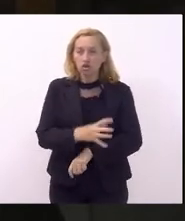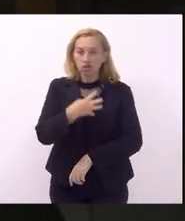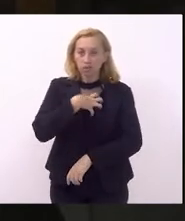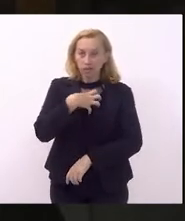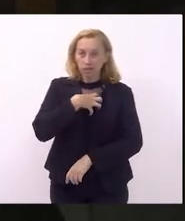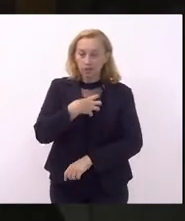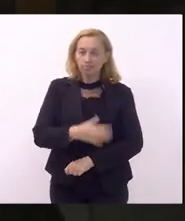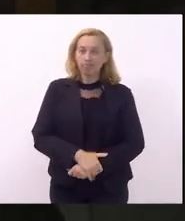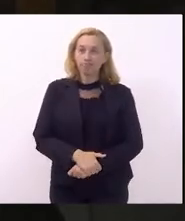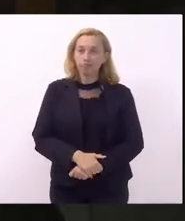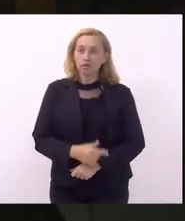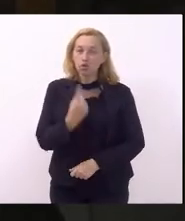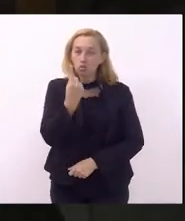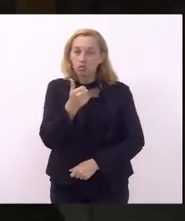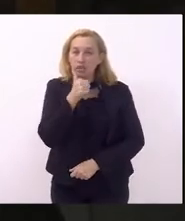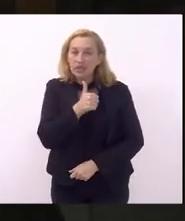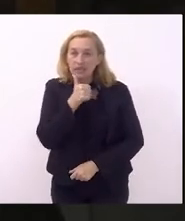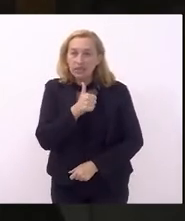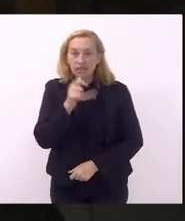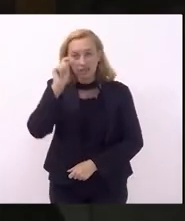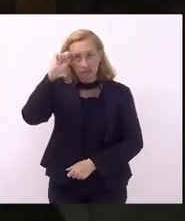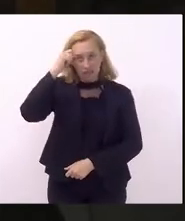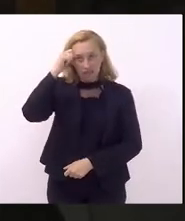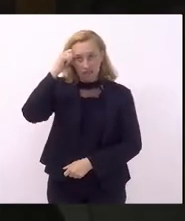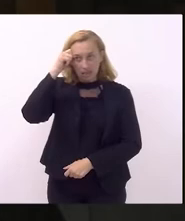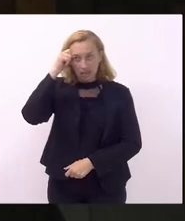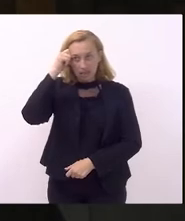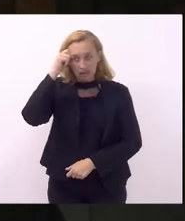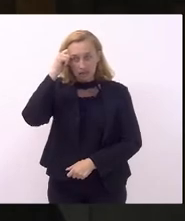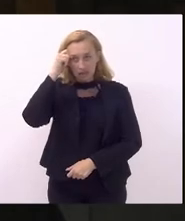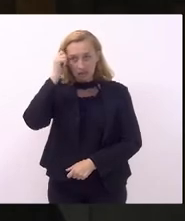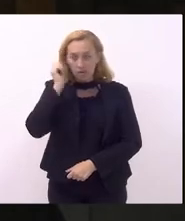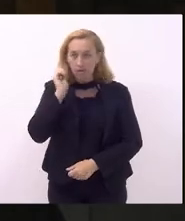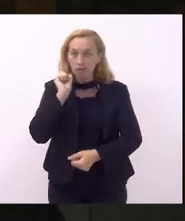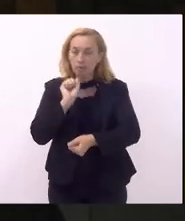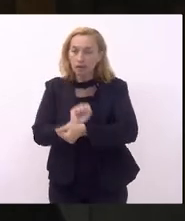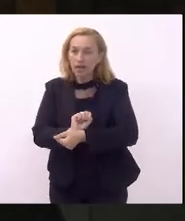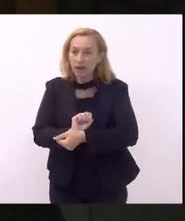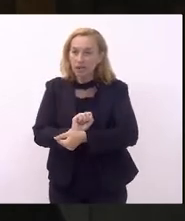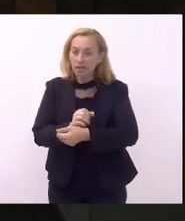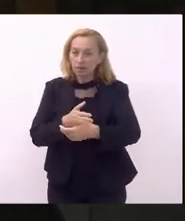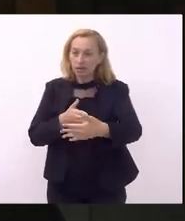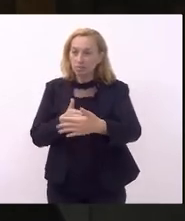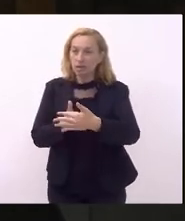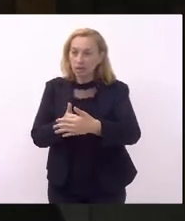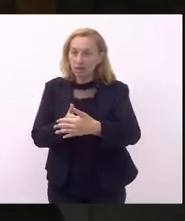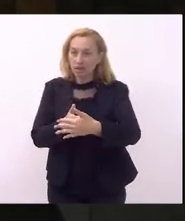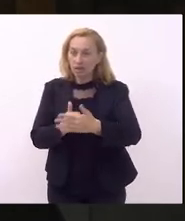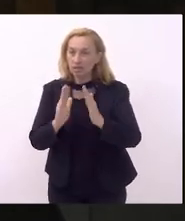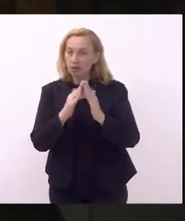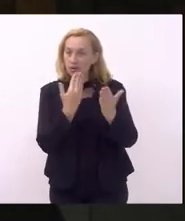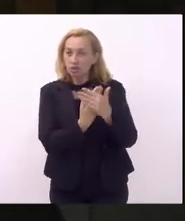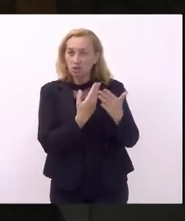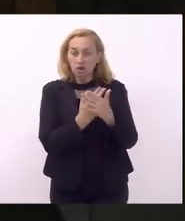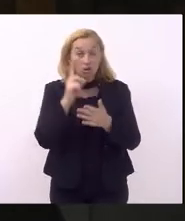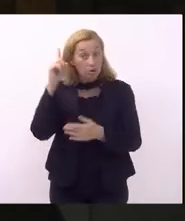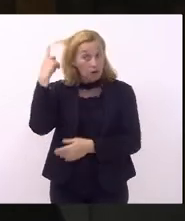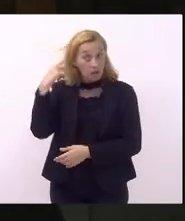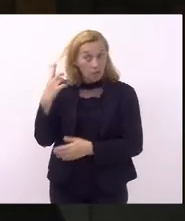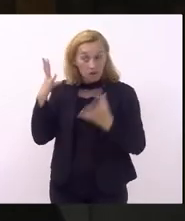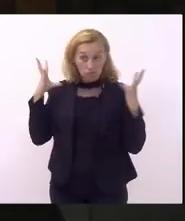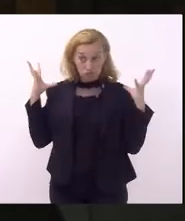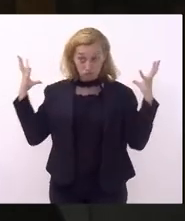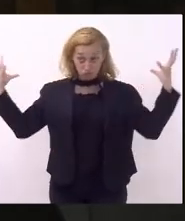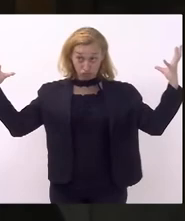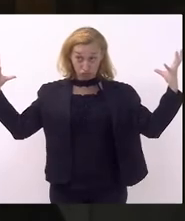uma menina negra foi barrada na porta da escola porque o seu cabelo era volumoso